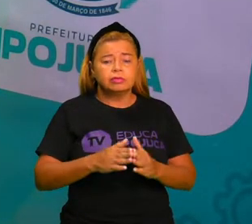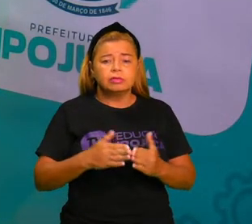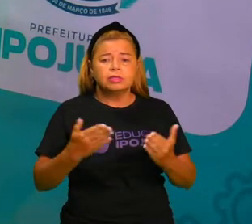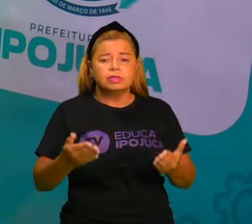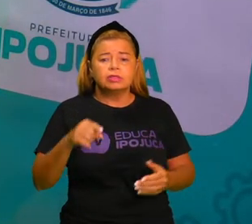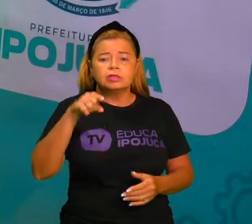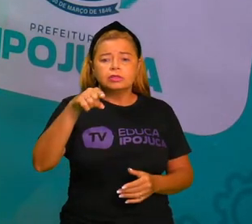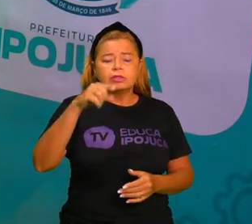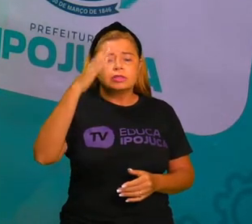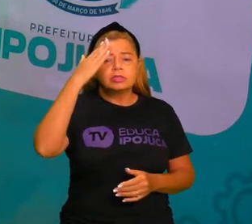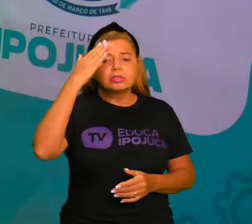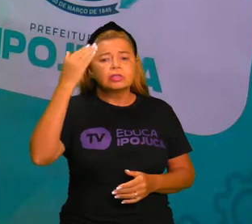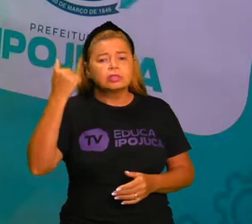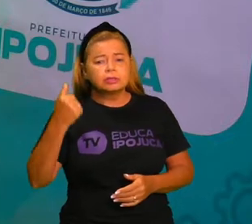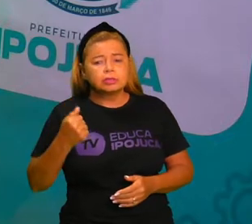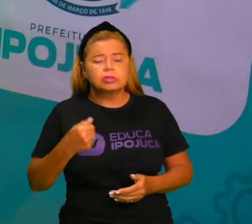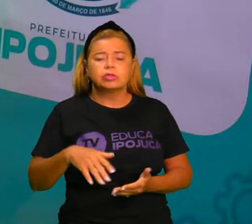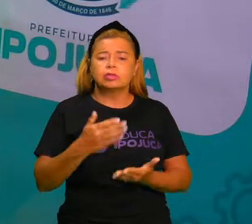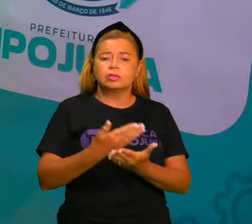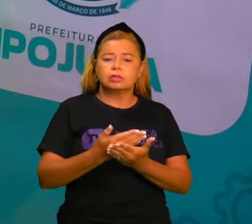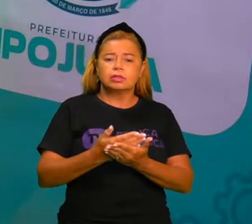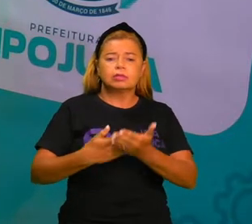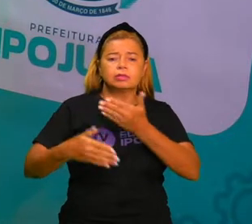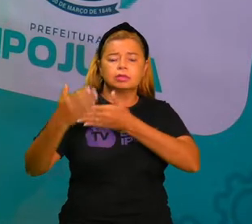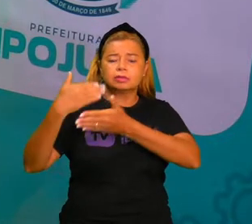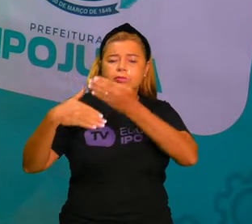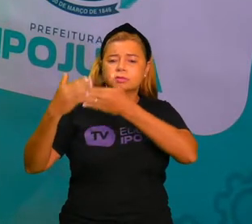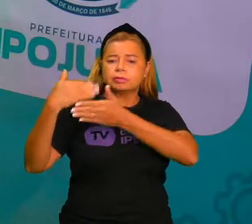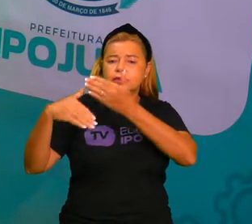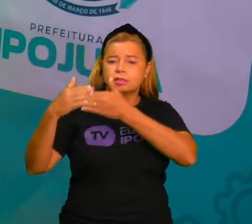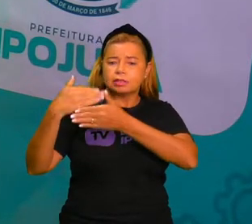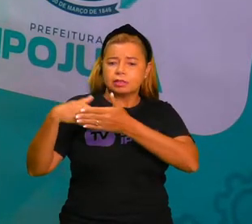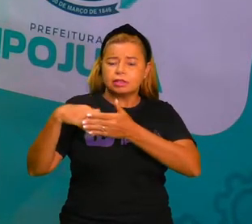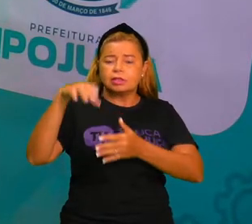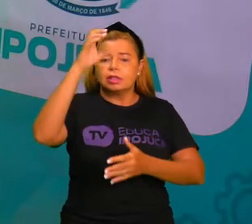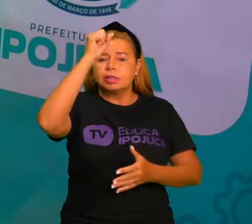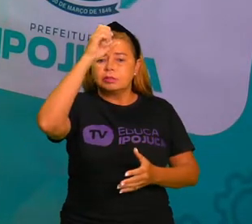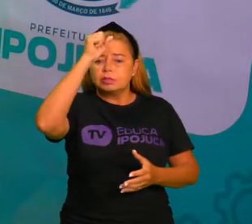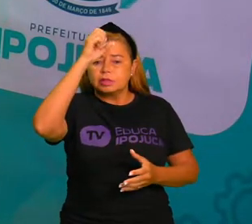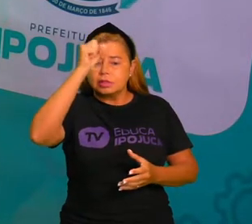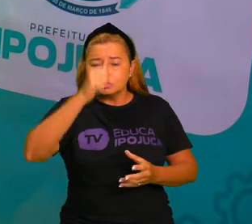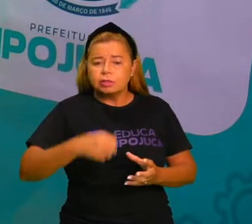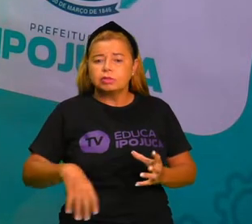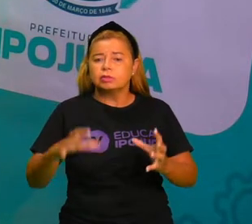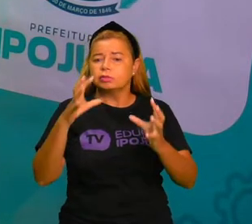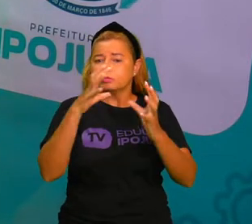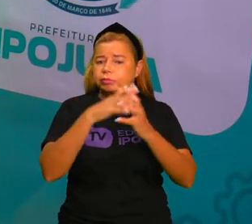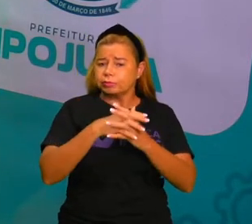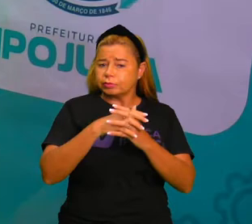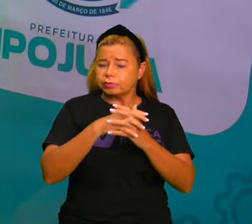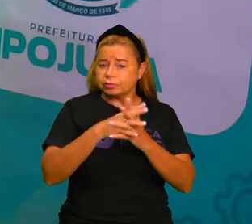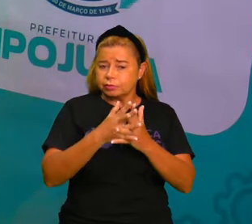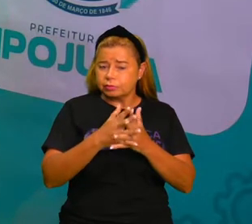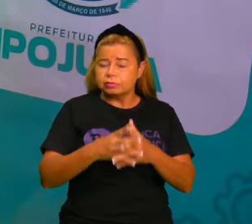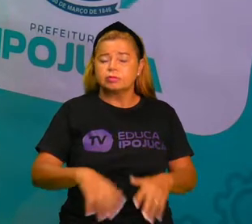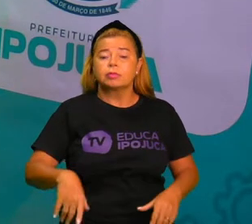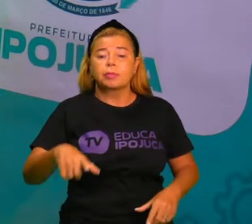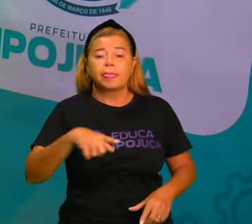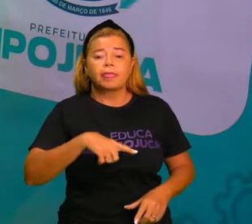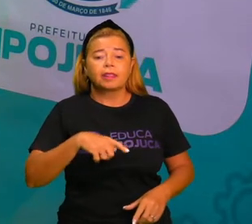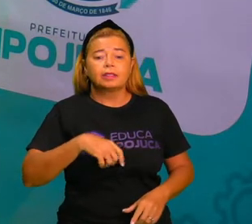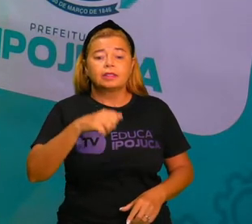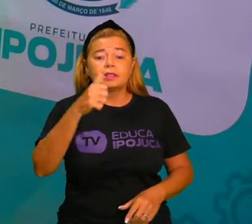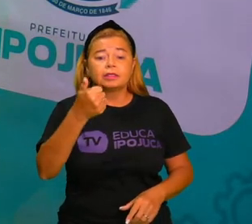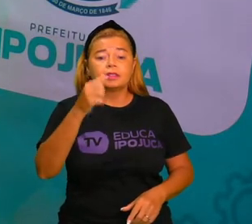e que nós temos lá no nosso alfabeto dezoito consoantes e cinco vogais. Então, as consoantes